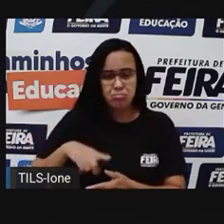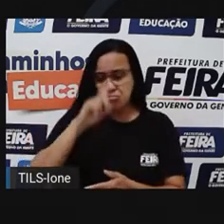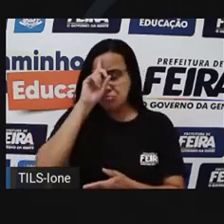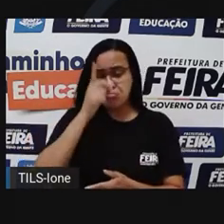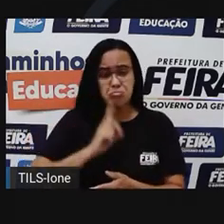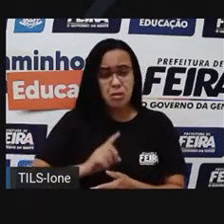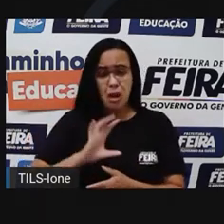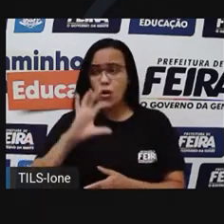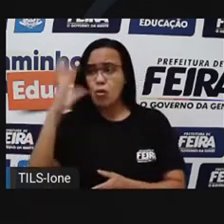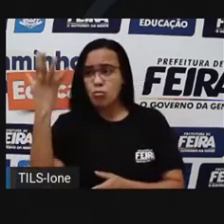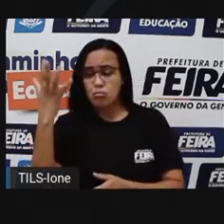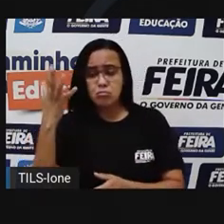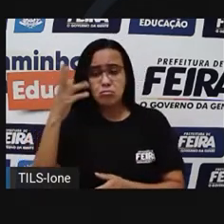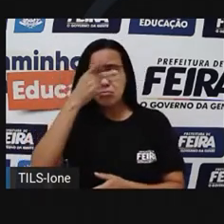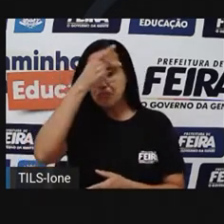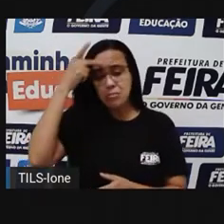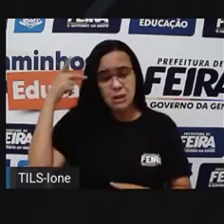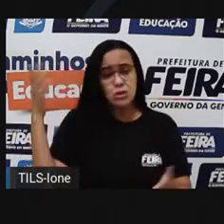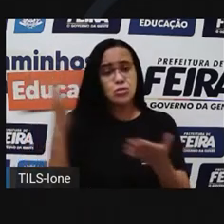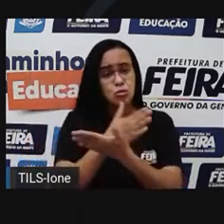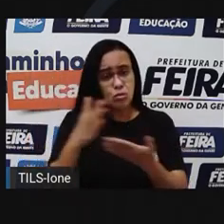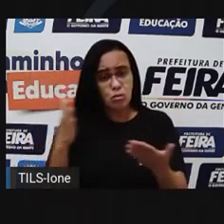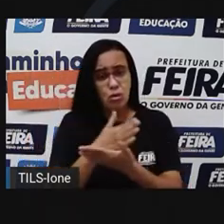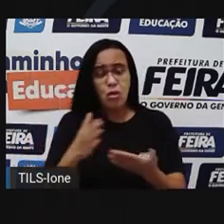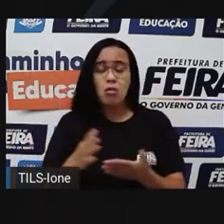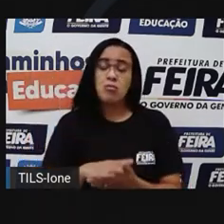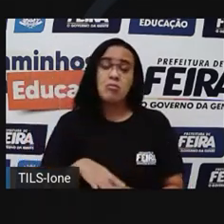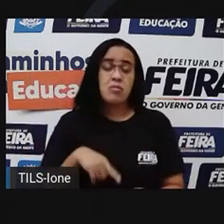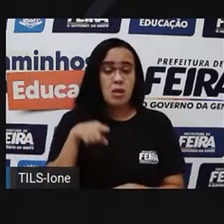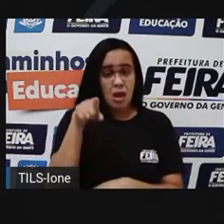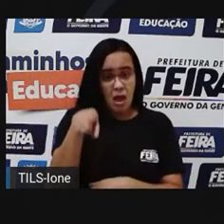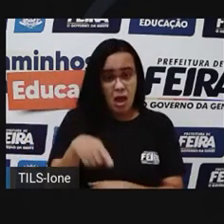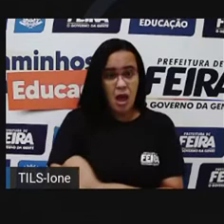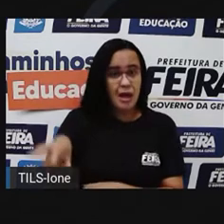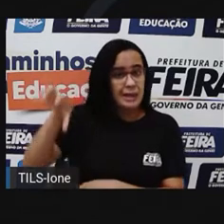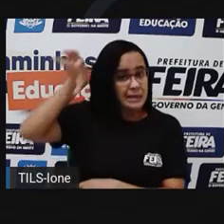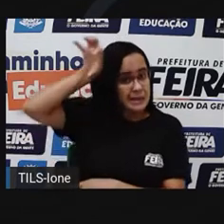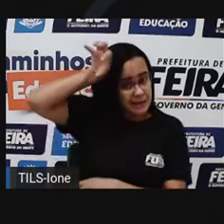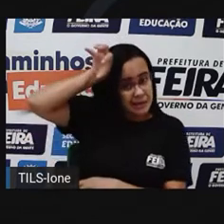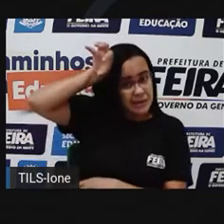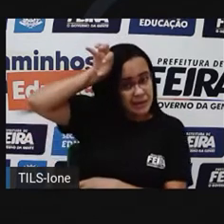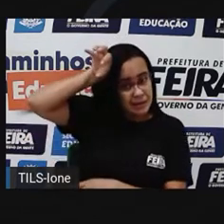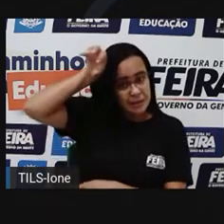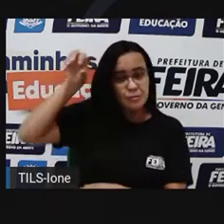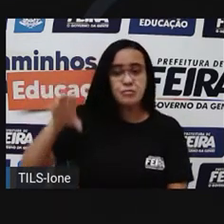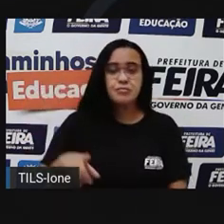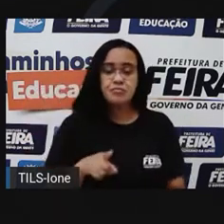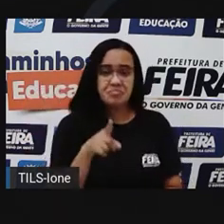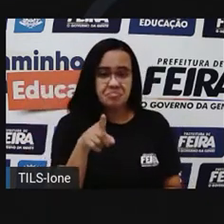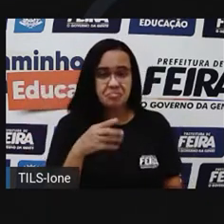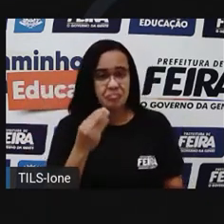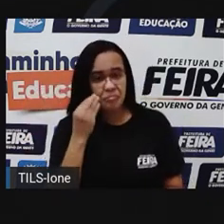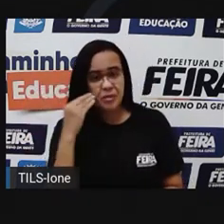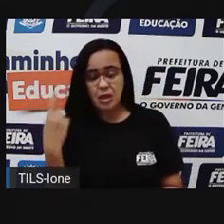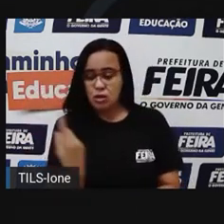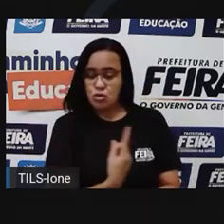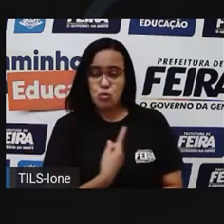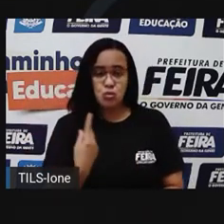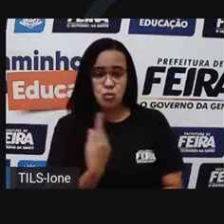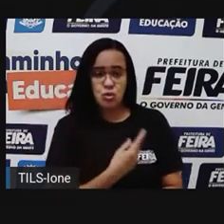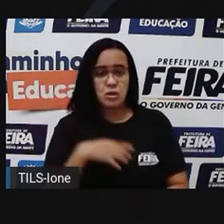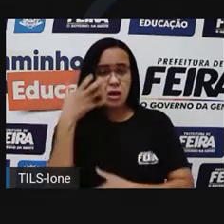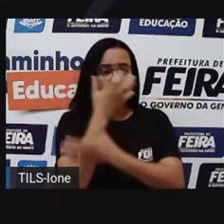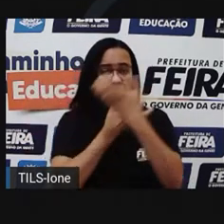Algumas pessoas dizem que ela virou uma linda sereia, que por detestar ficar sozinha, usa o seu canto e a sua beleza